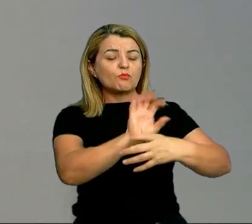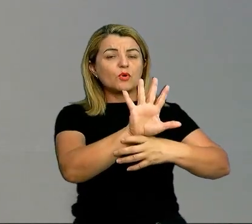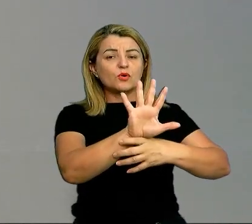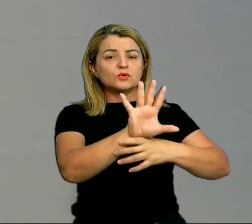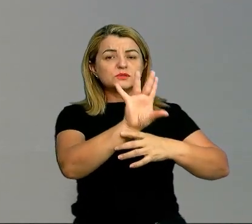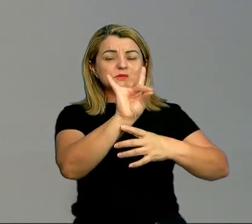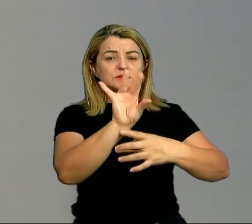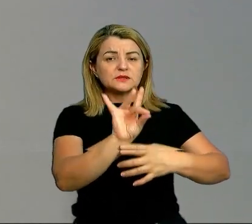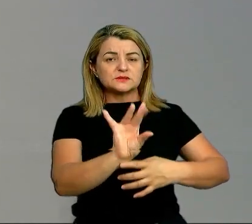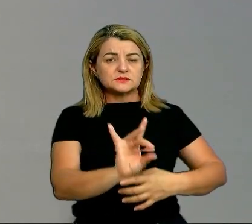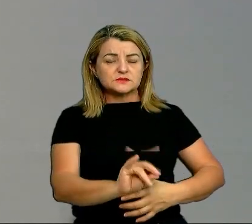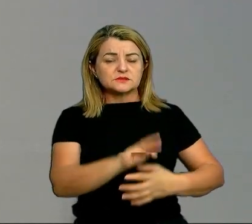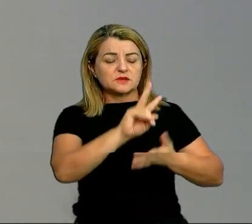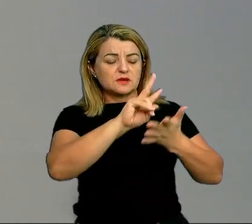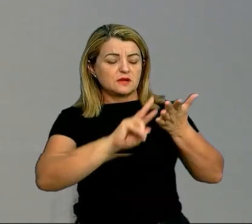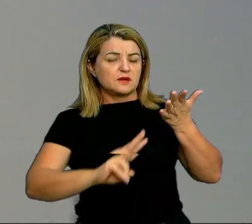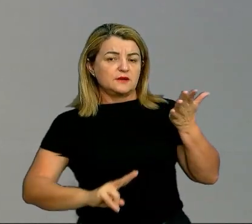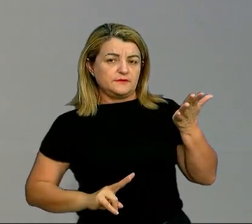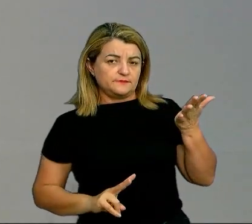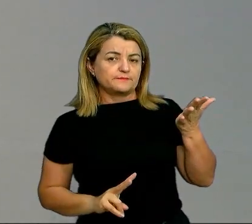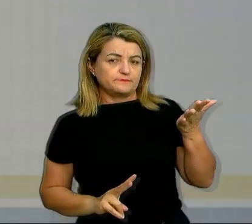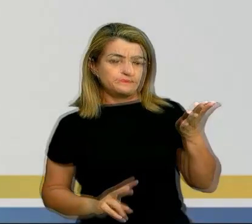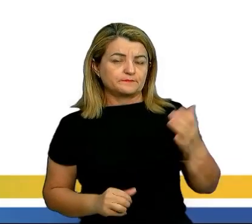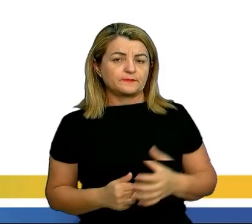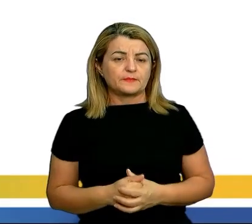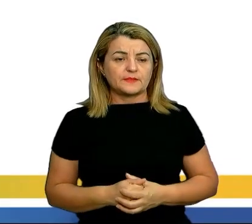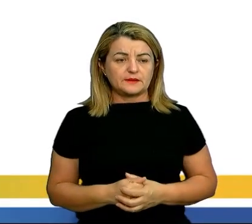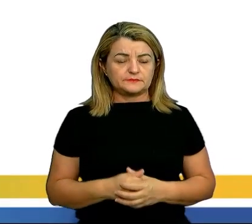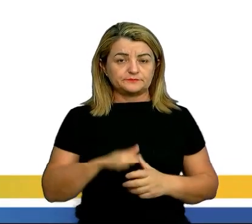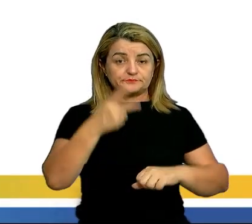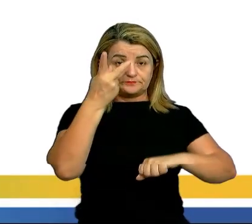tá bom? Vamos à leitura e, posteriormente, eu faço um comentário.